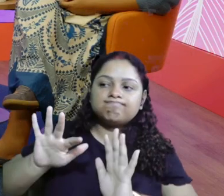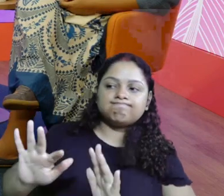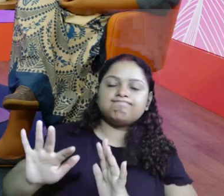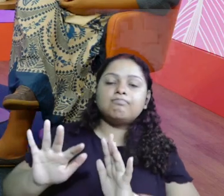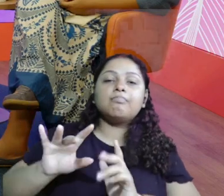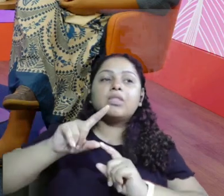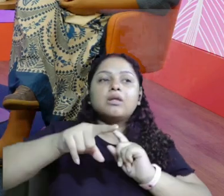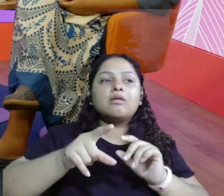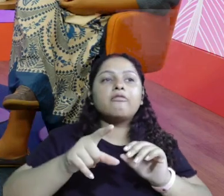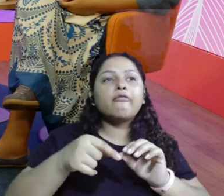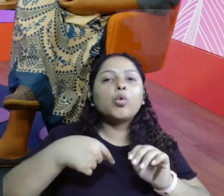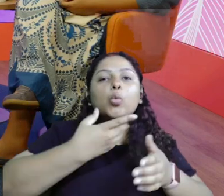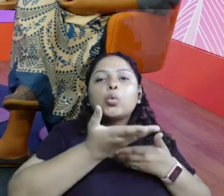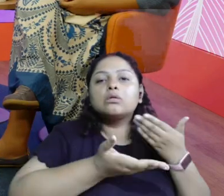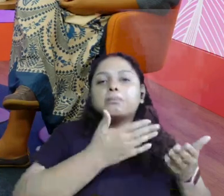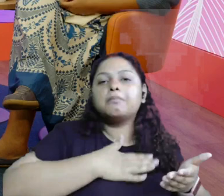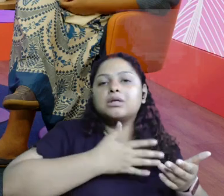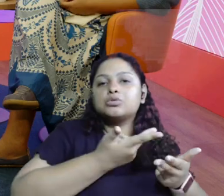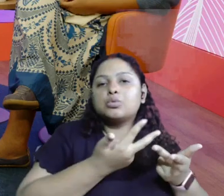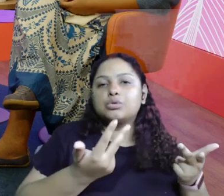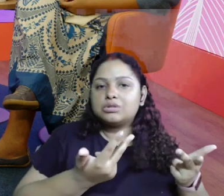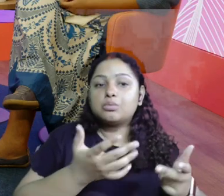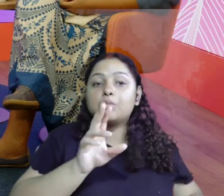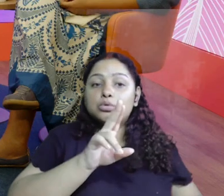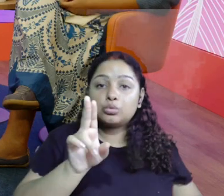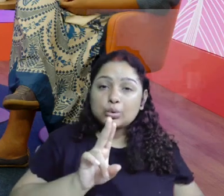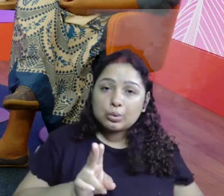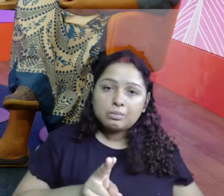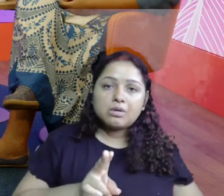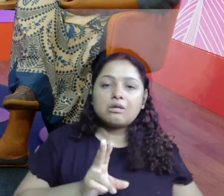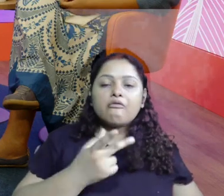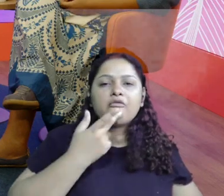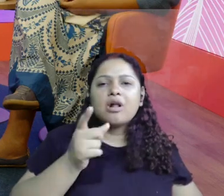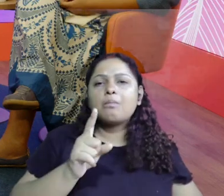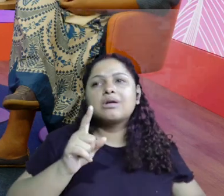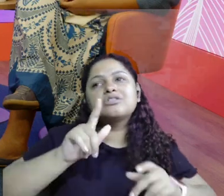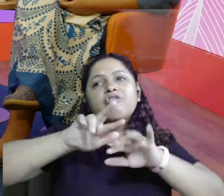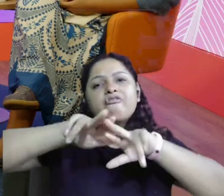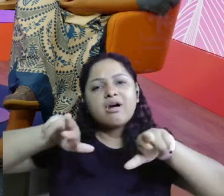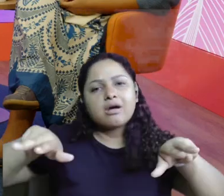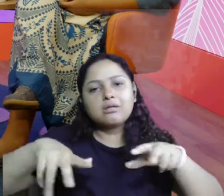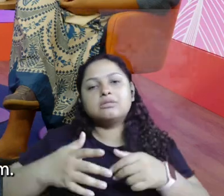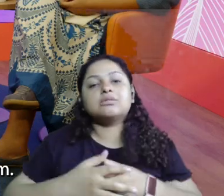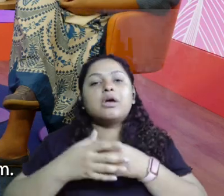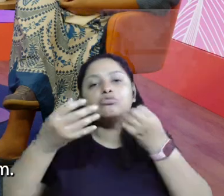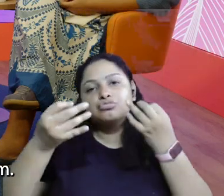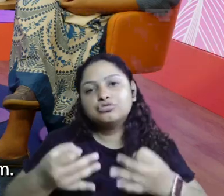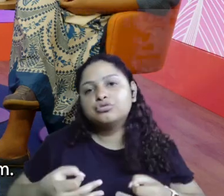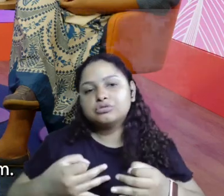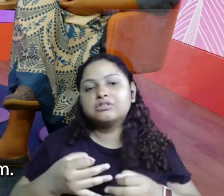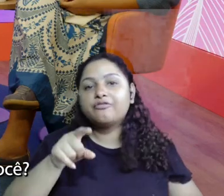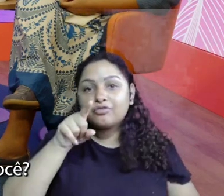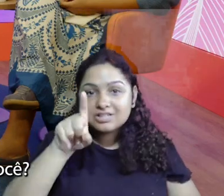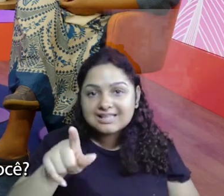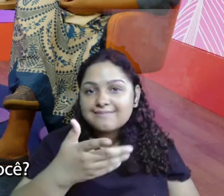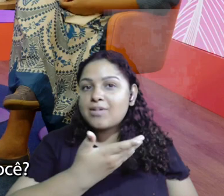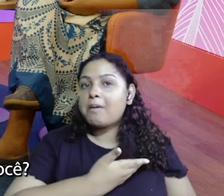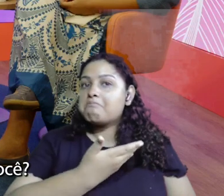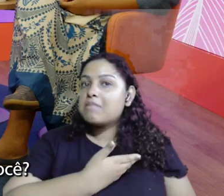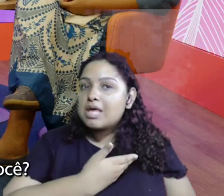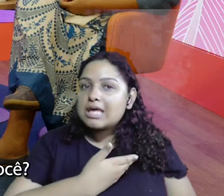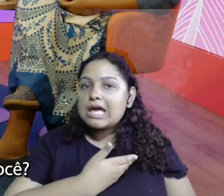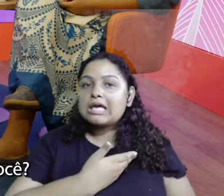Olha isso. E ela falou que foi uma baita de uma aprendizagem pra ela. Então assim, eu não quero citar nomes, porque são várias, sabe? Eu não quero ser injusta com ninguém. Então